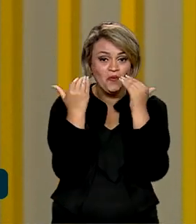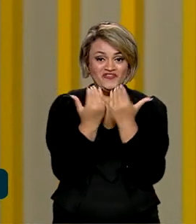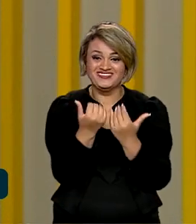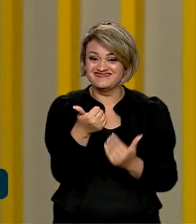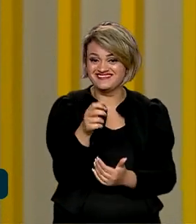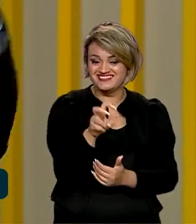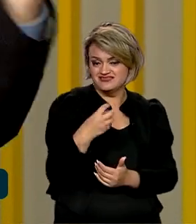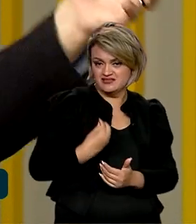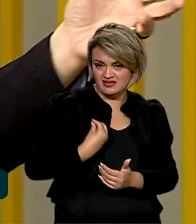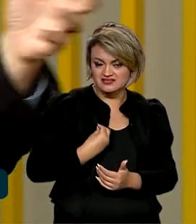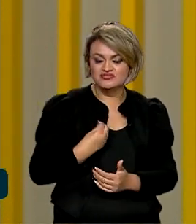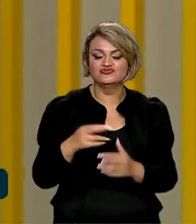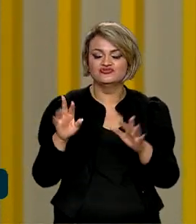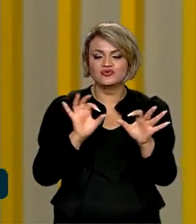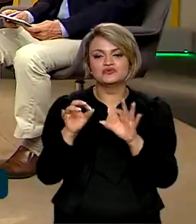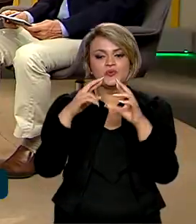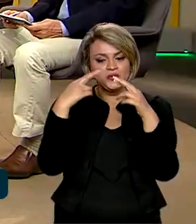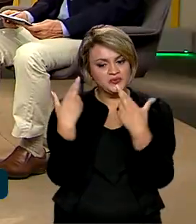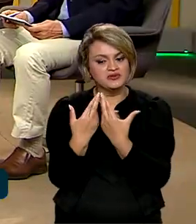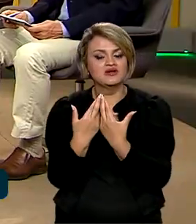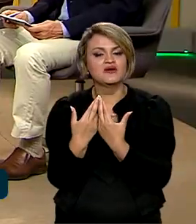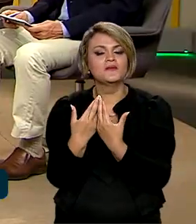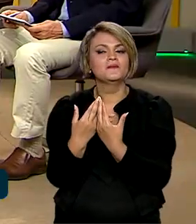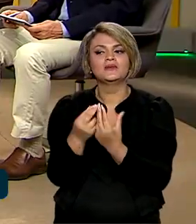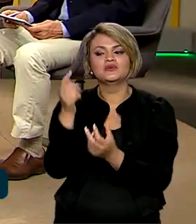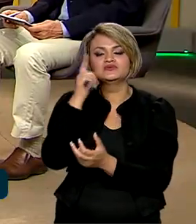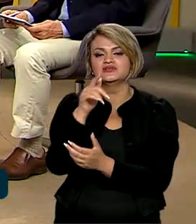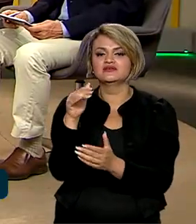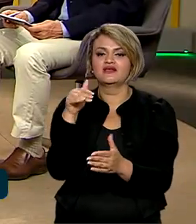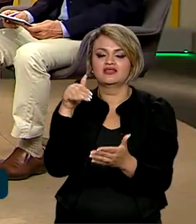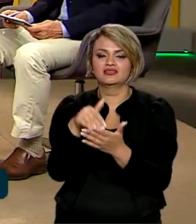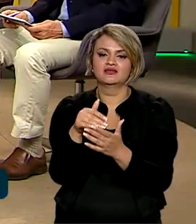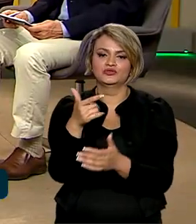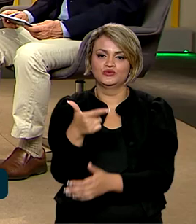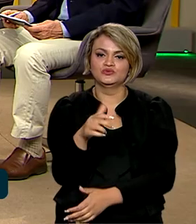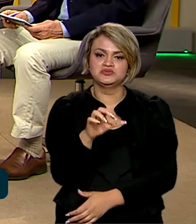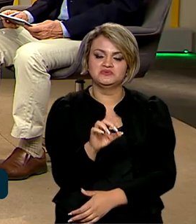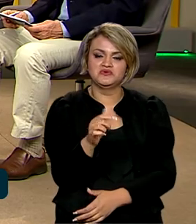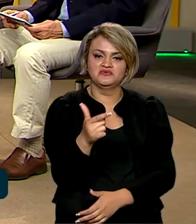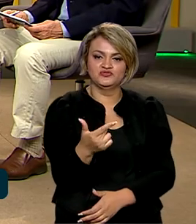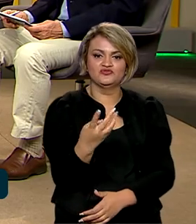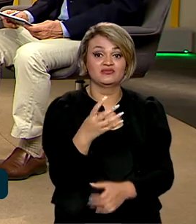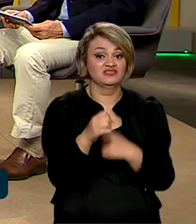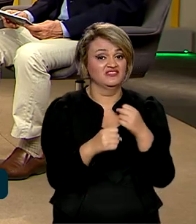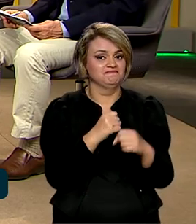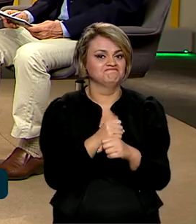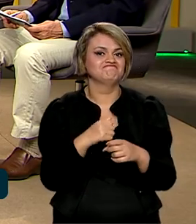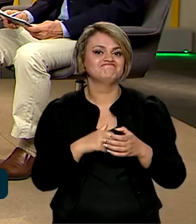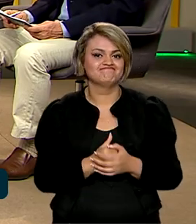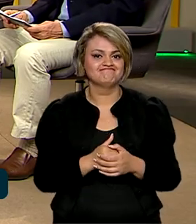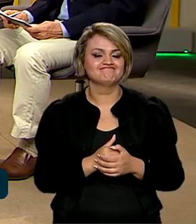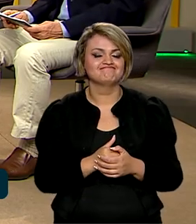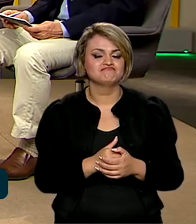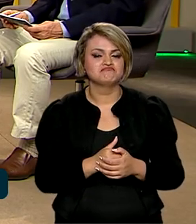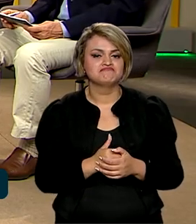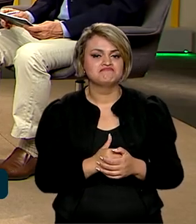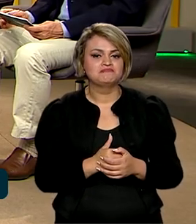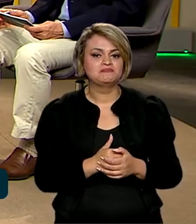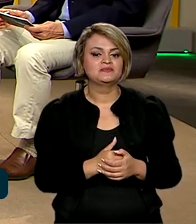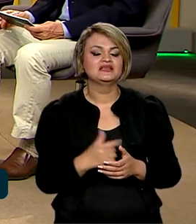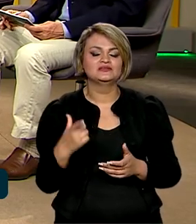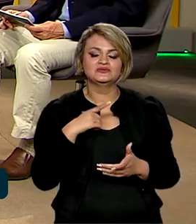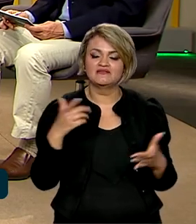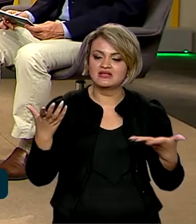estão em andamento para a realização até o ano de 2024. Então, houve essa